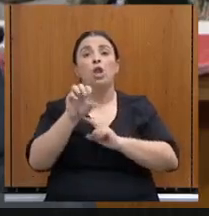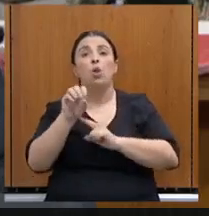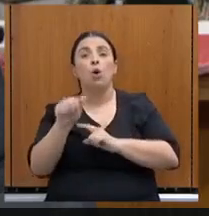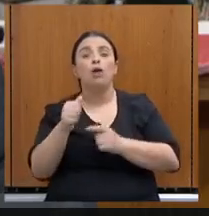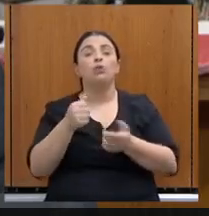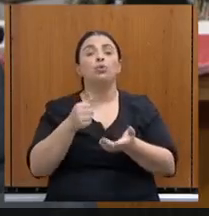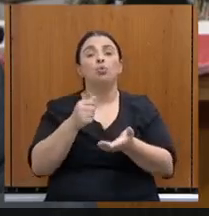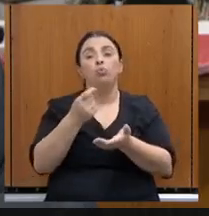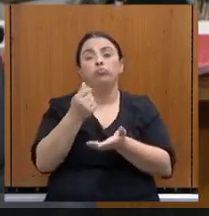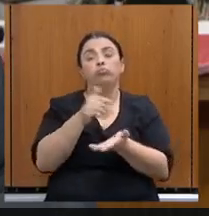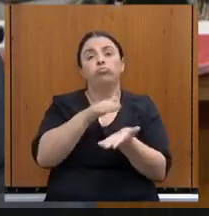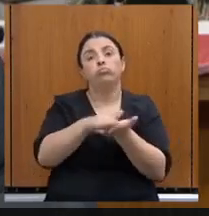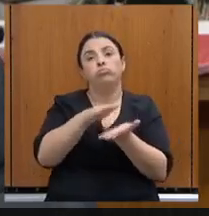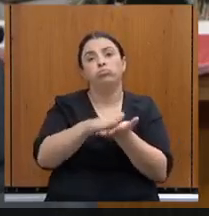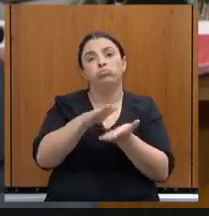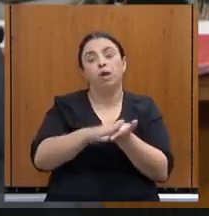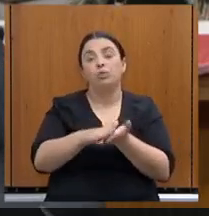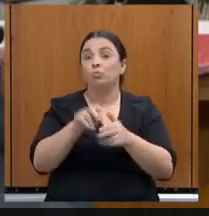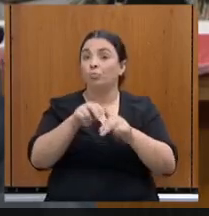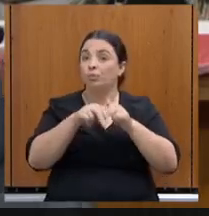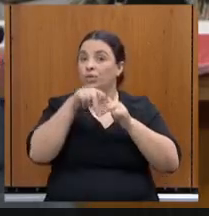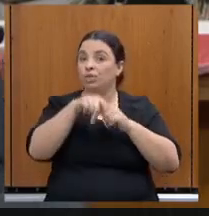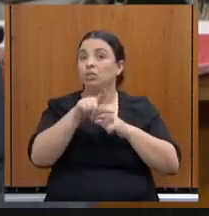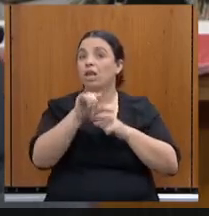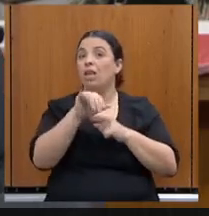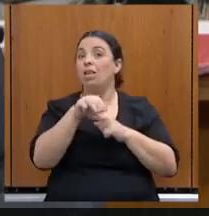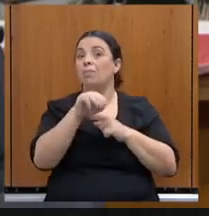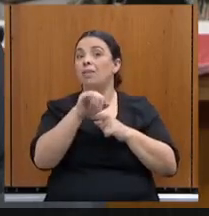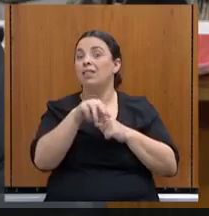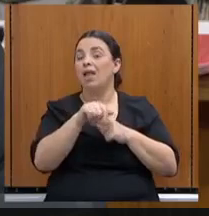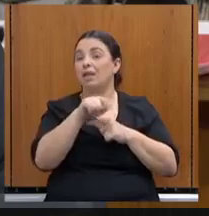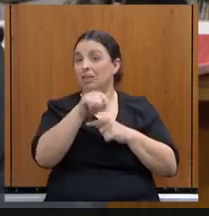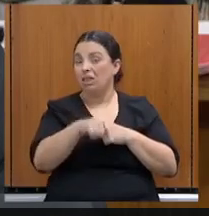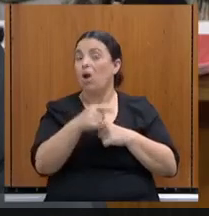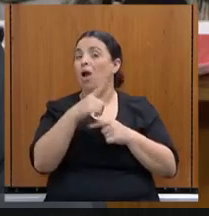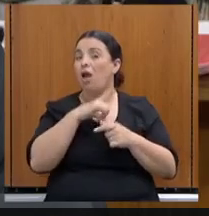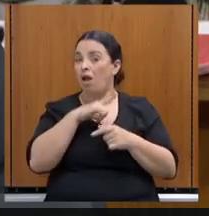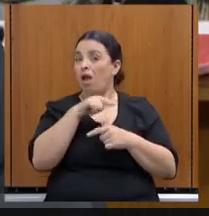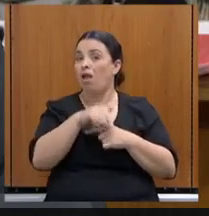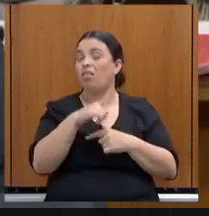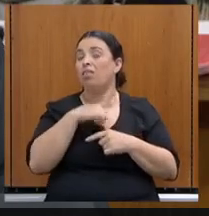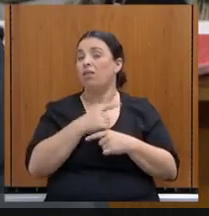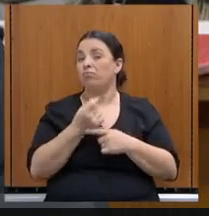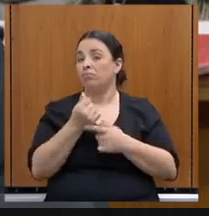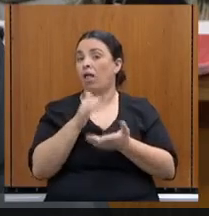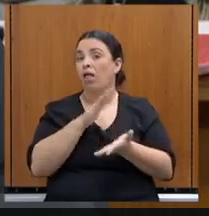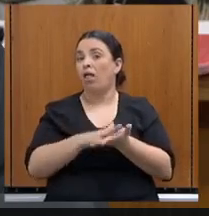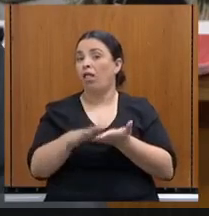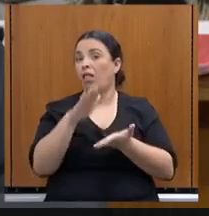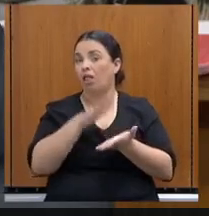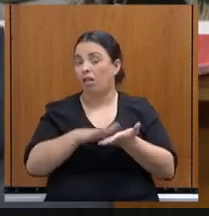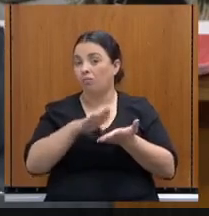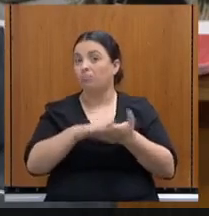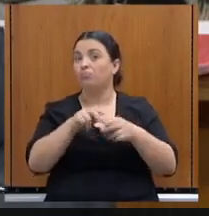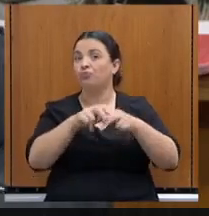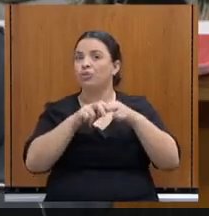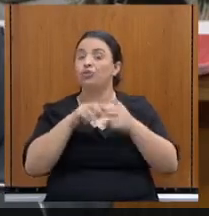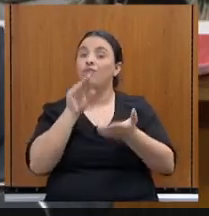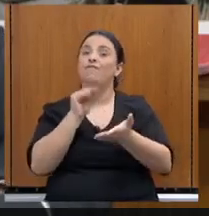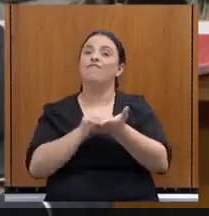ter a liminar. Então, a liminar, ela tem esse ônus de ônus financeiro de inadimplência.